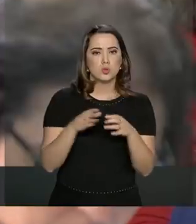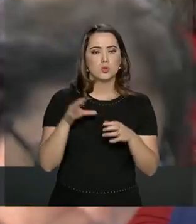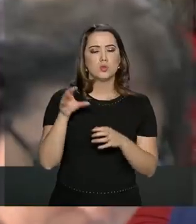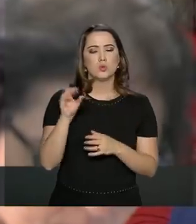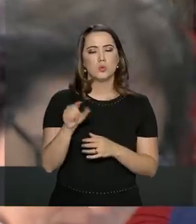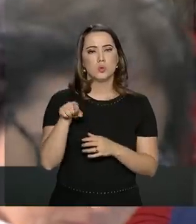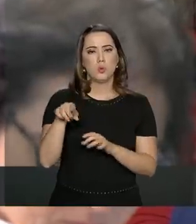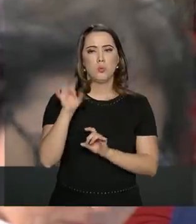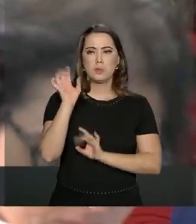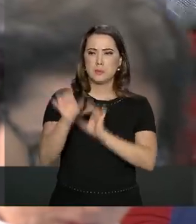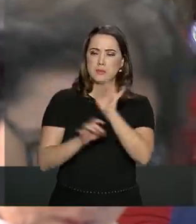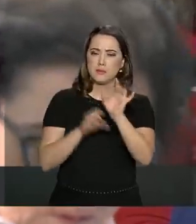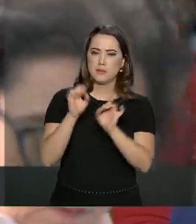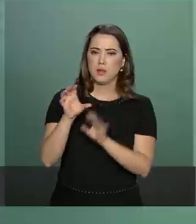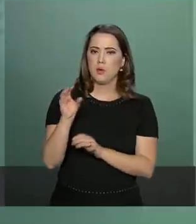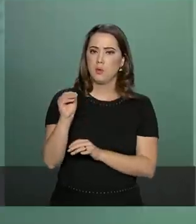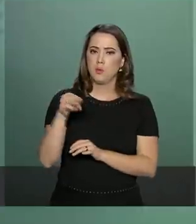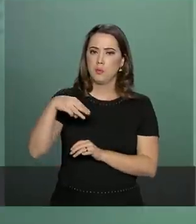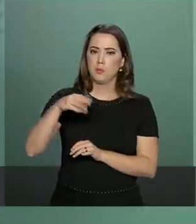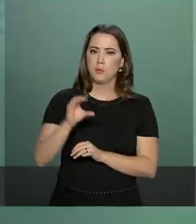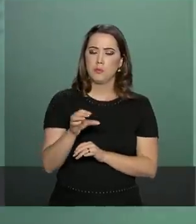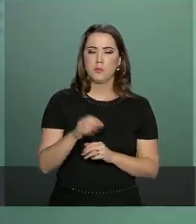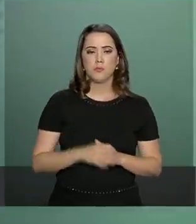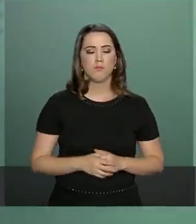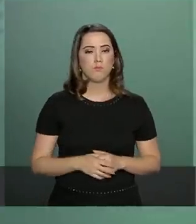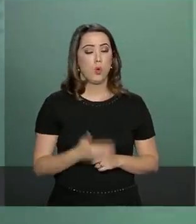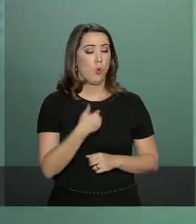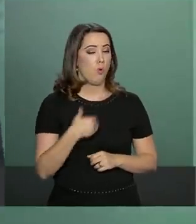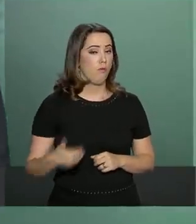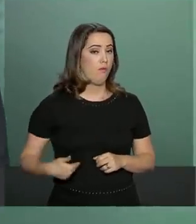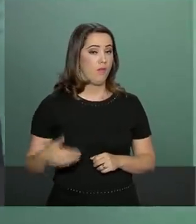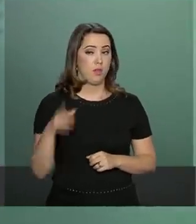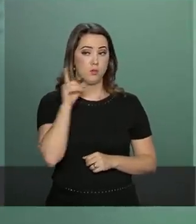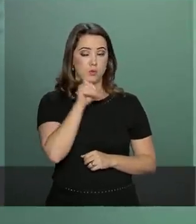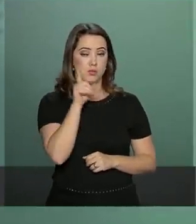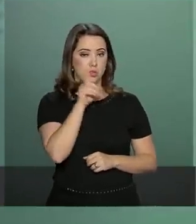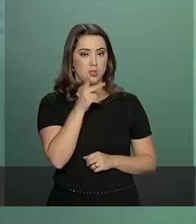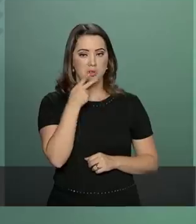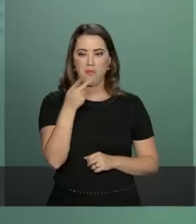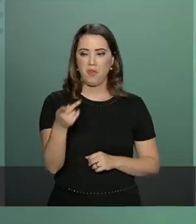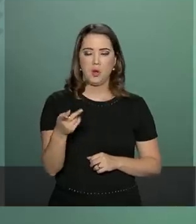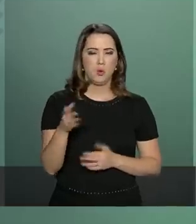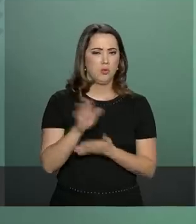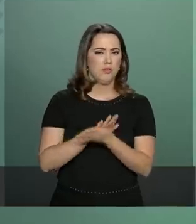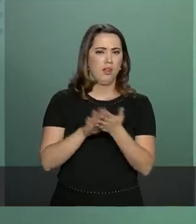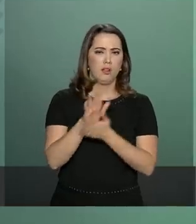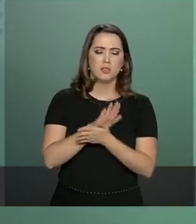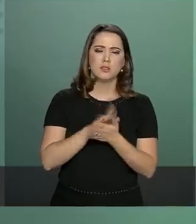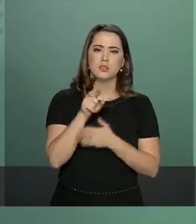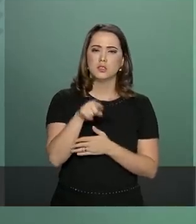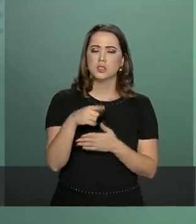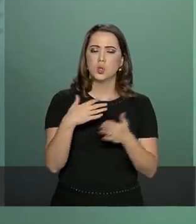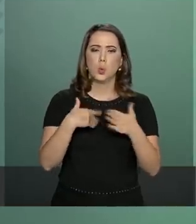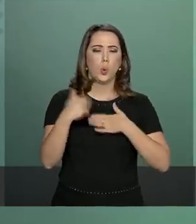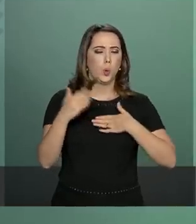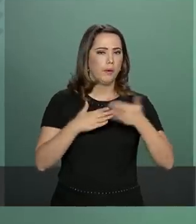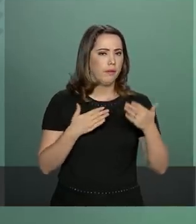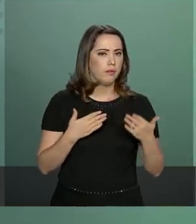tratamento diferenciado na OMC o governo americano não considerou nem impôs por óbvio qualquer